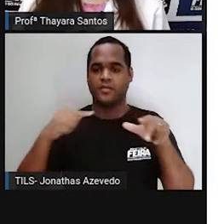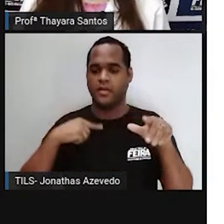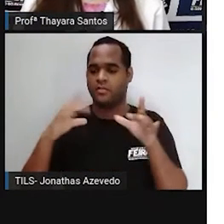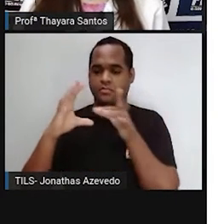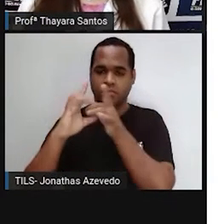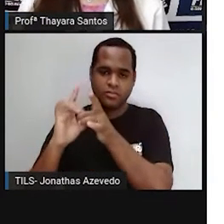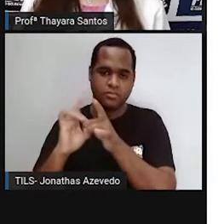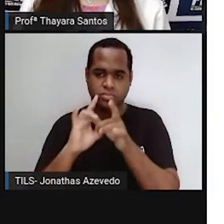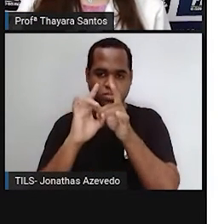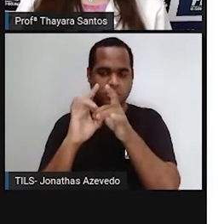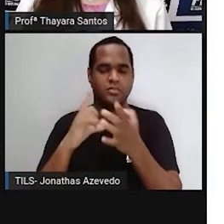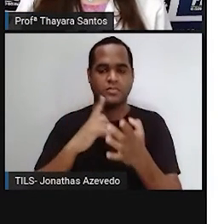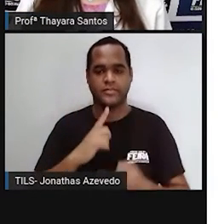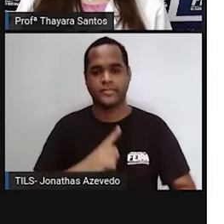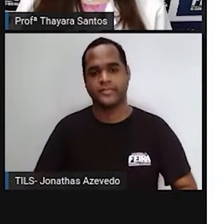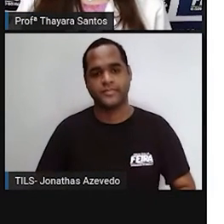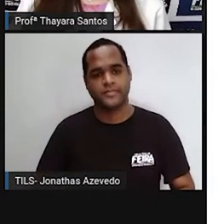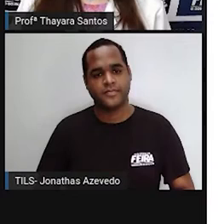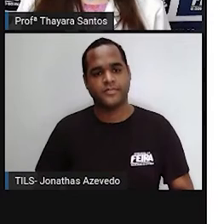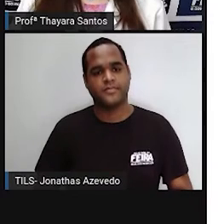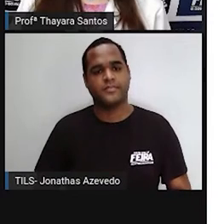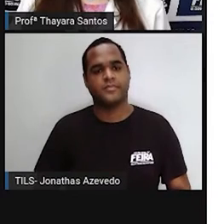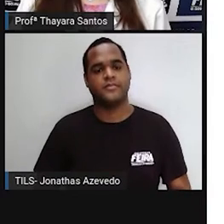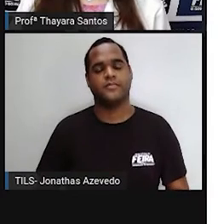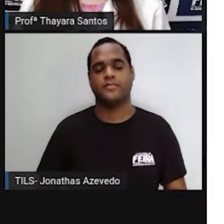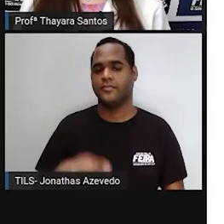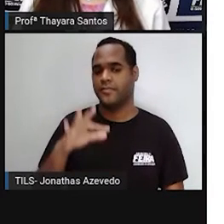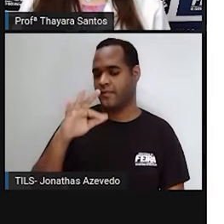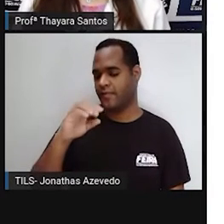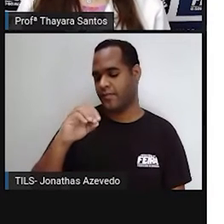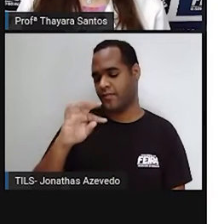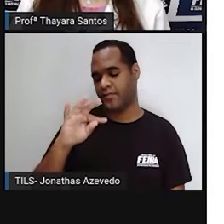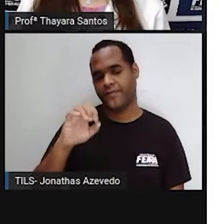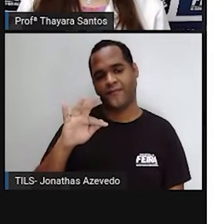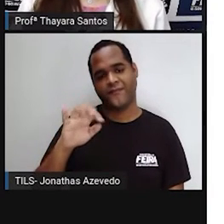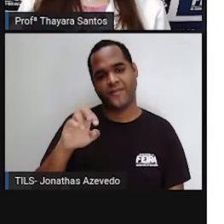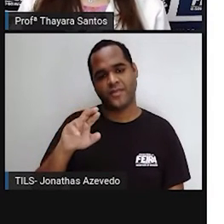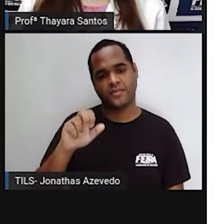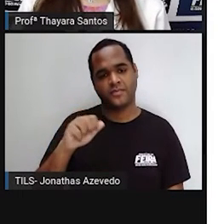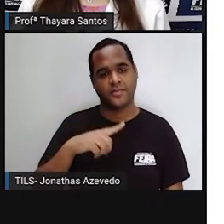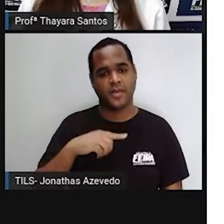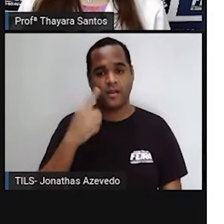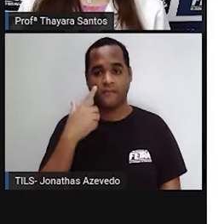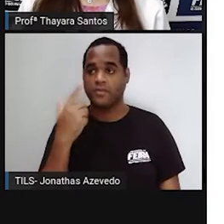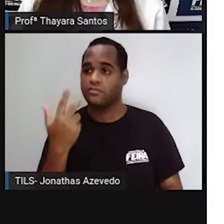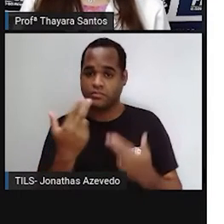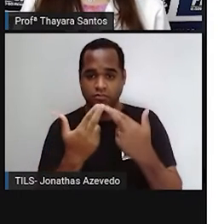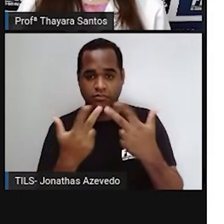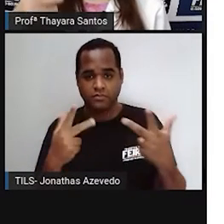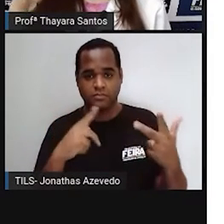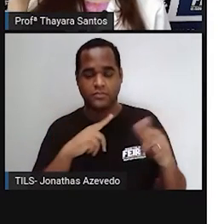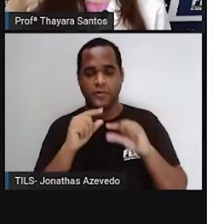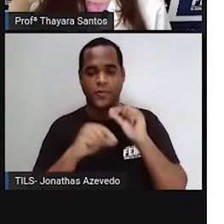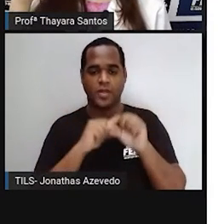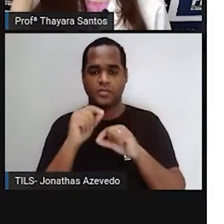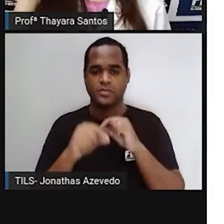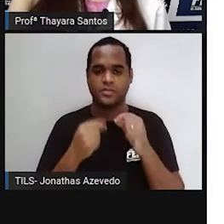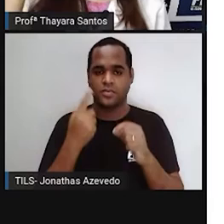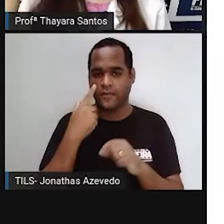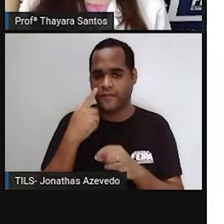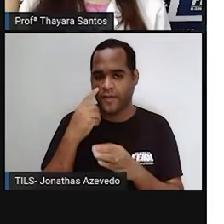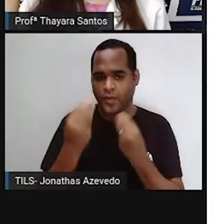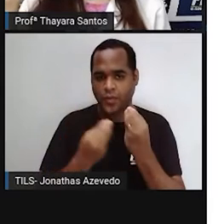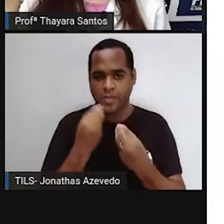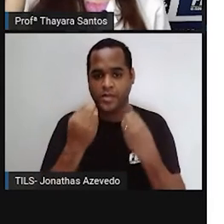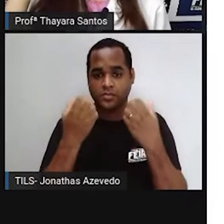convecção. E temos também a fotosfera, que é a parte visível do Sol. Aquela parte visível, né? De quando